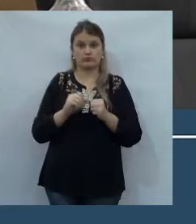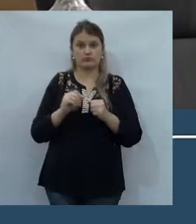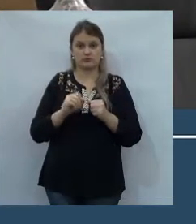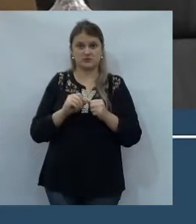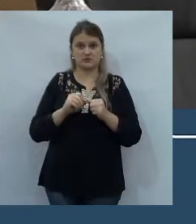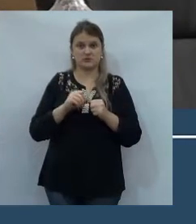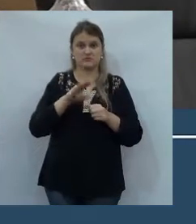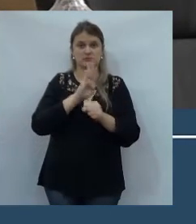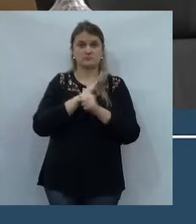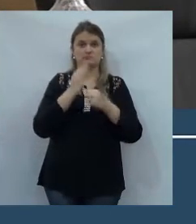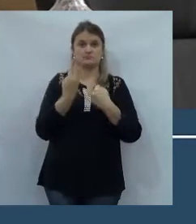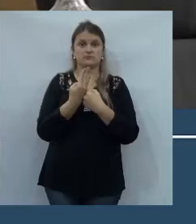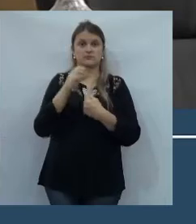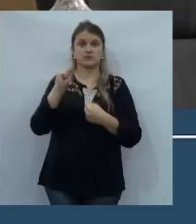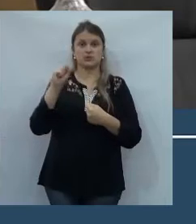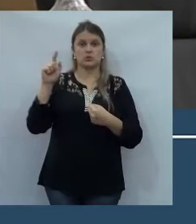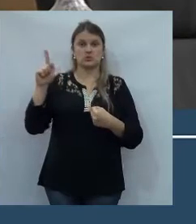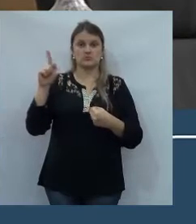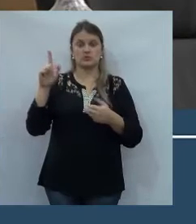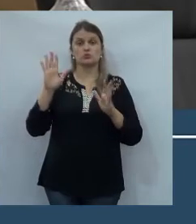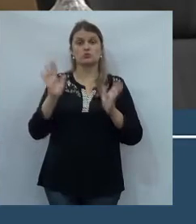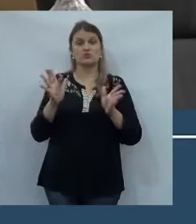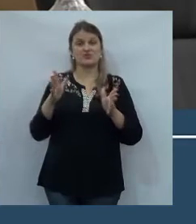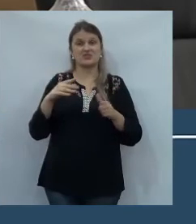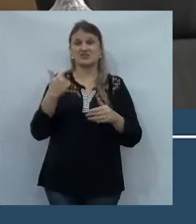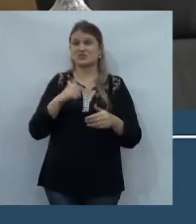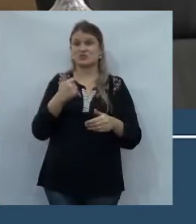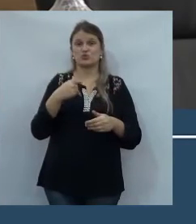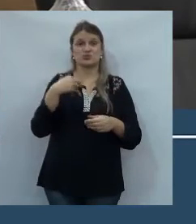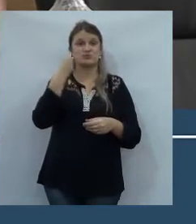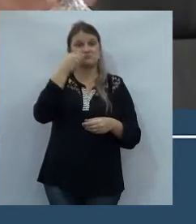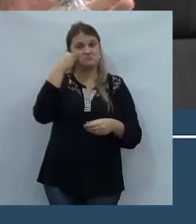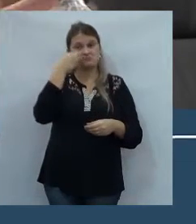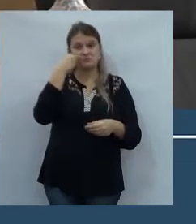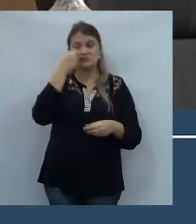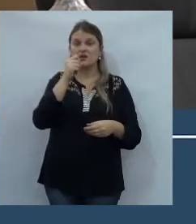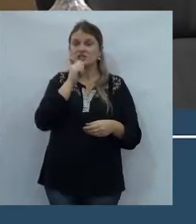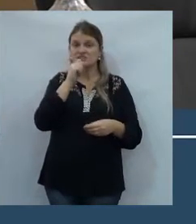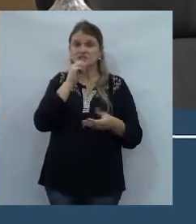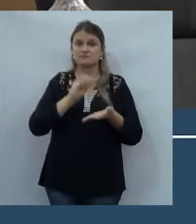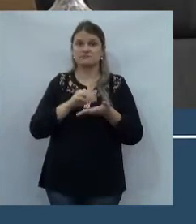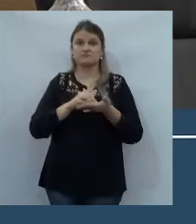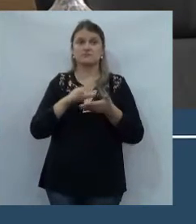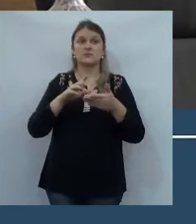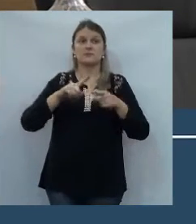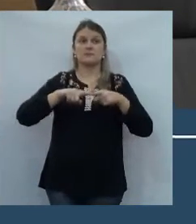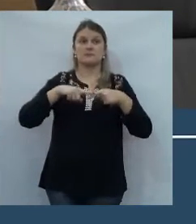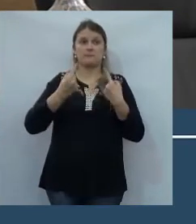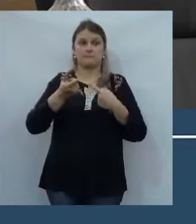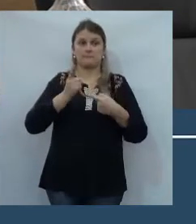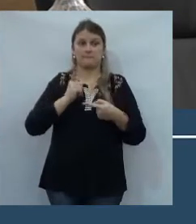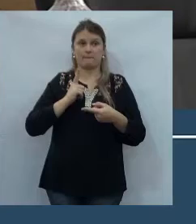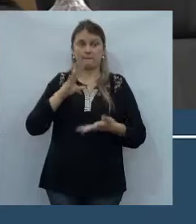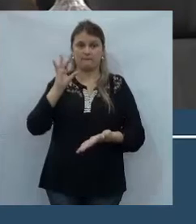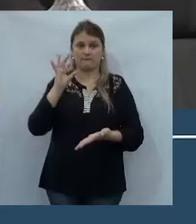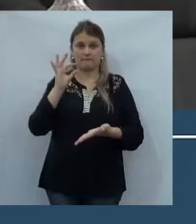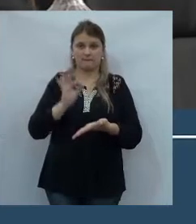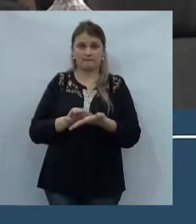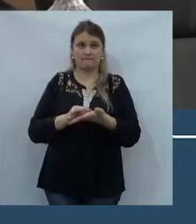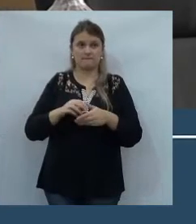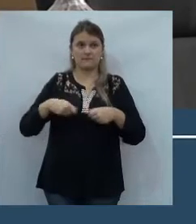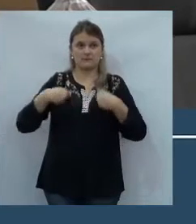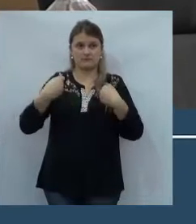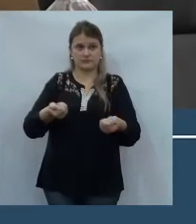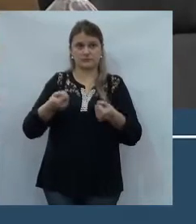Gabriel. A gente até pecou porque não tinha muita experiência, mas acertamos, devolvemos dinheiro